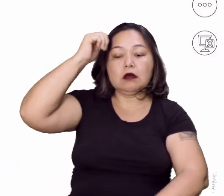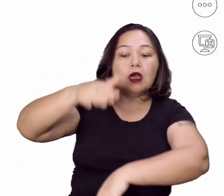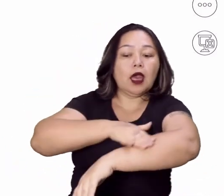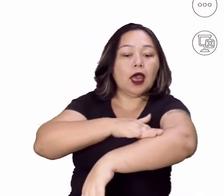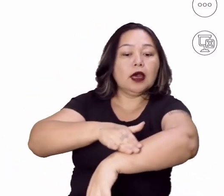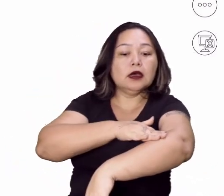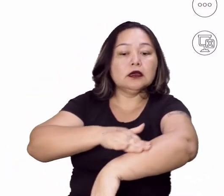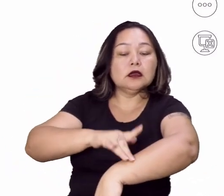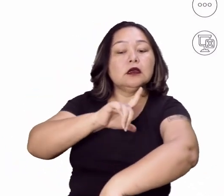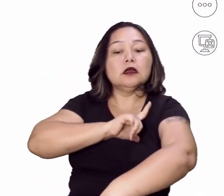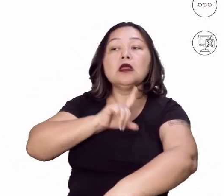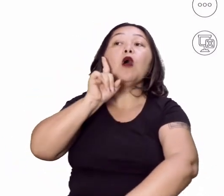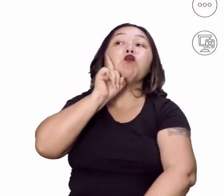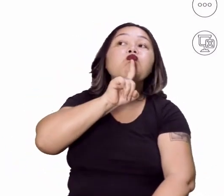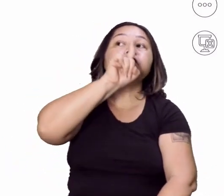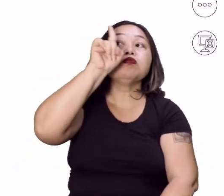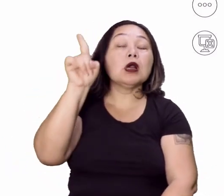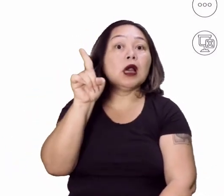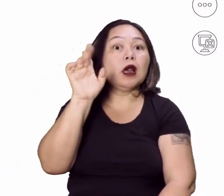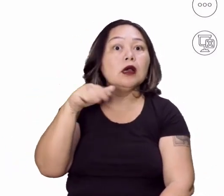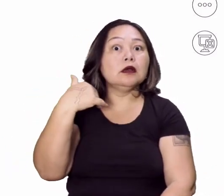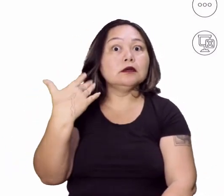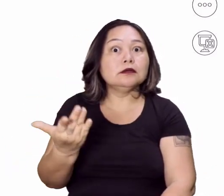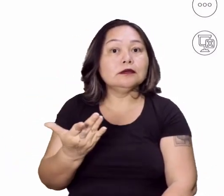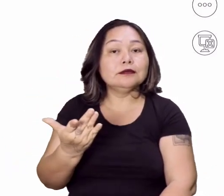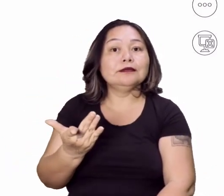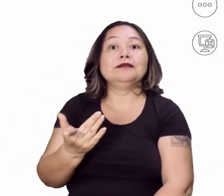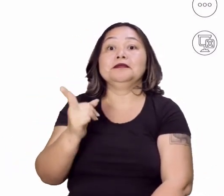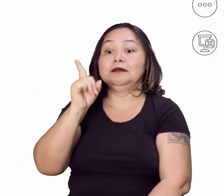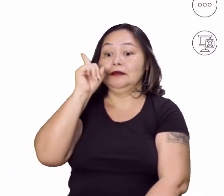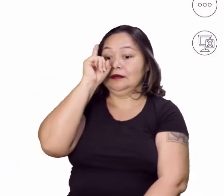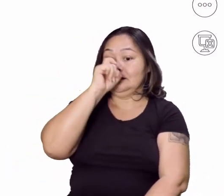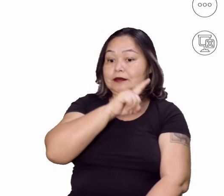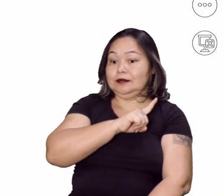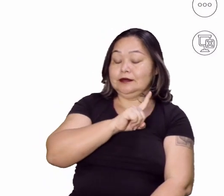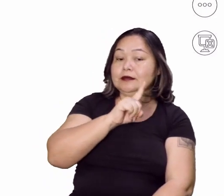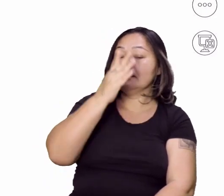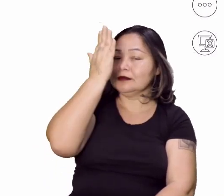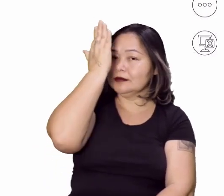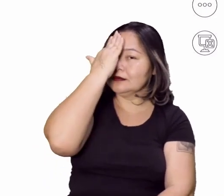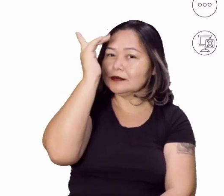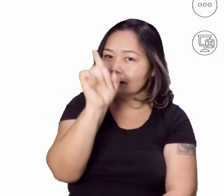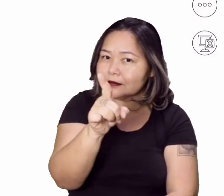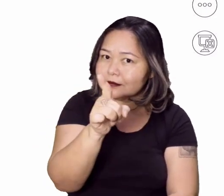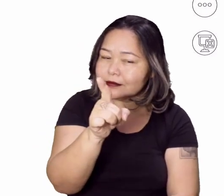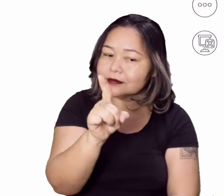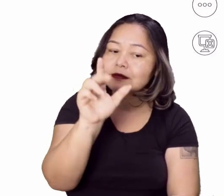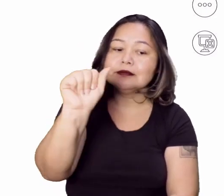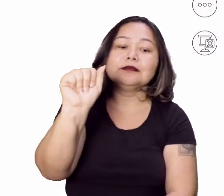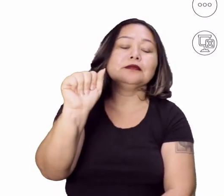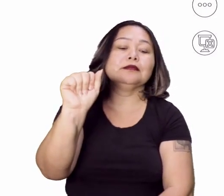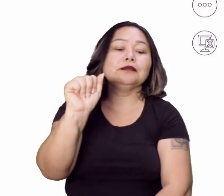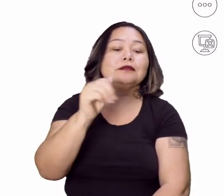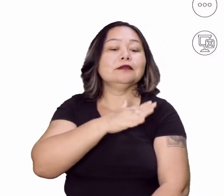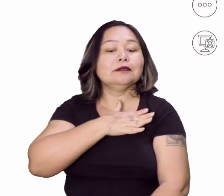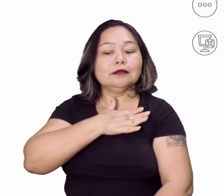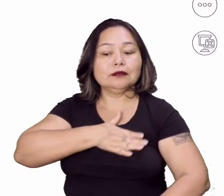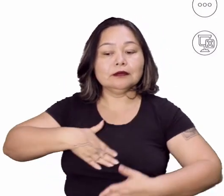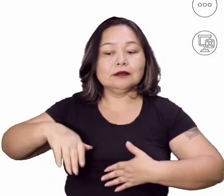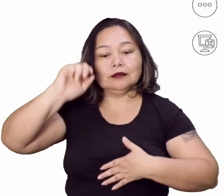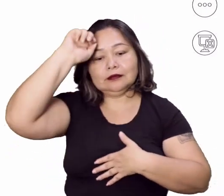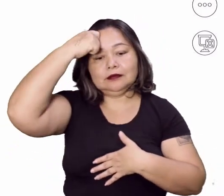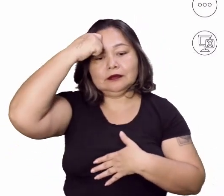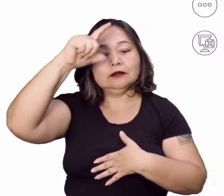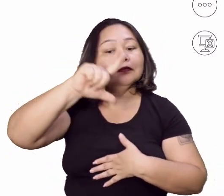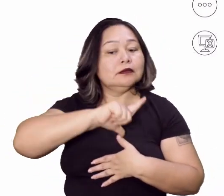Unidos? Eita, agora complicou. Será, hein, que vocês já sabem? Letra A. Os